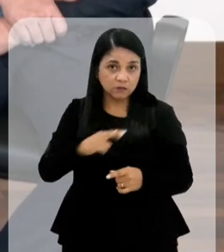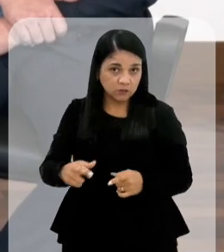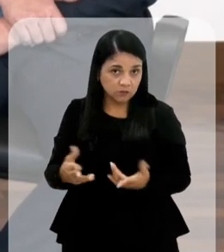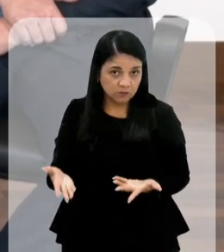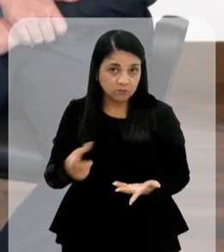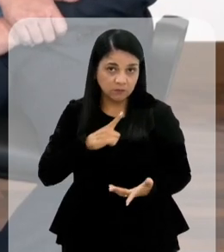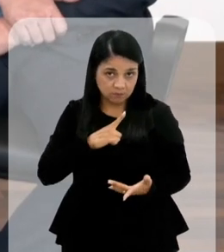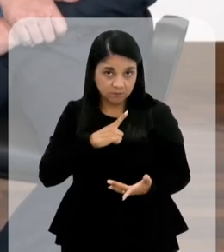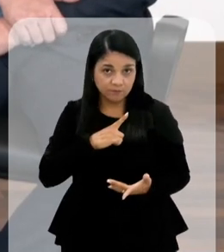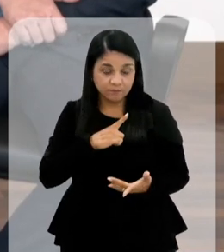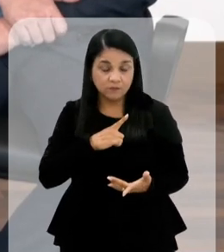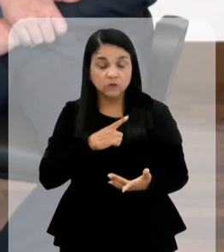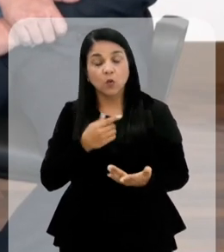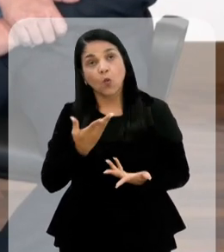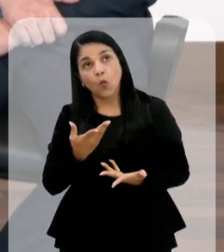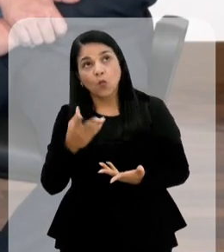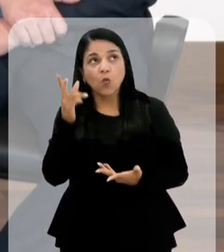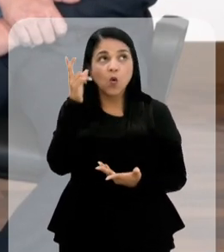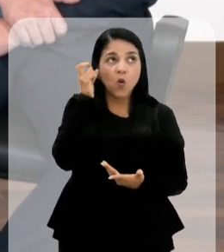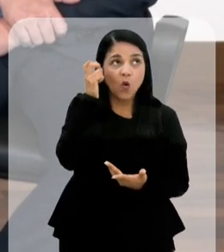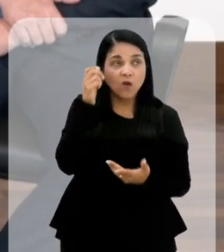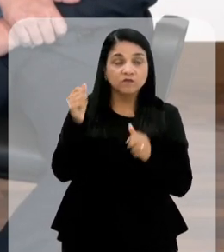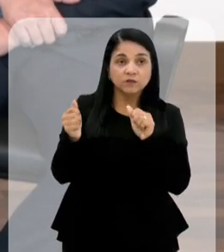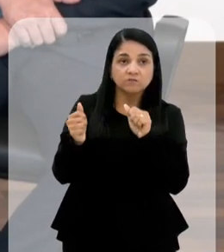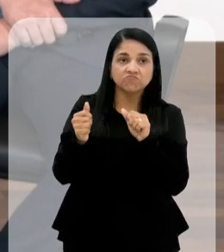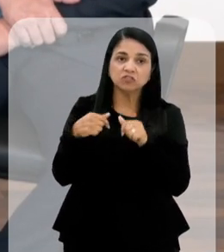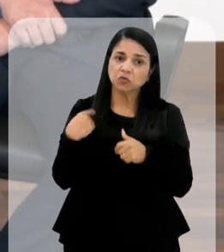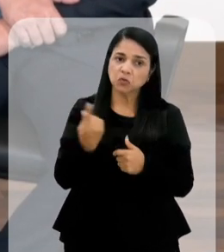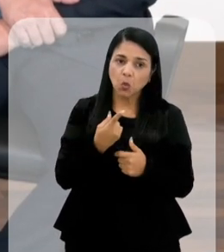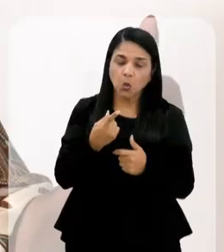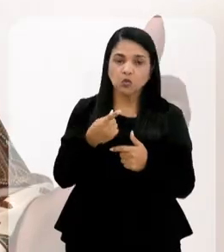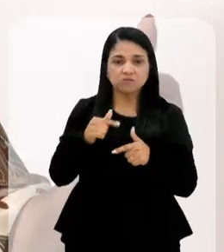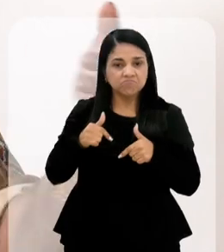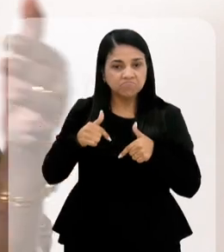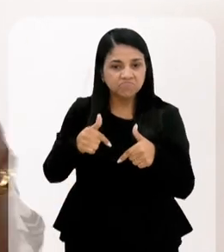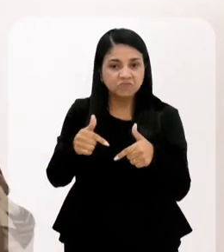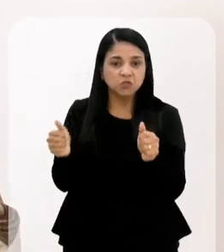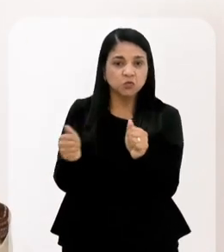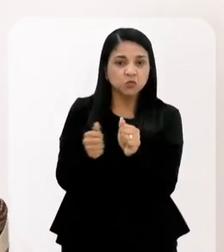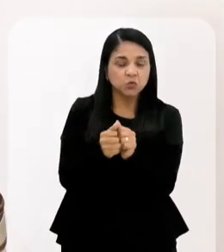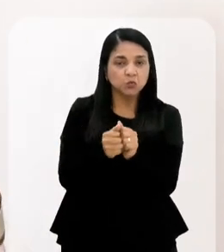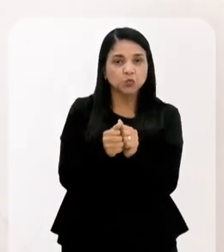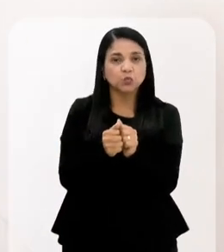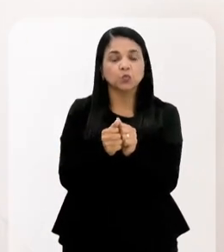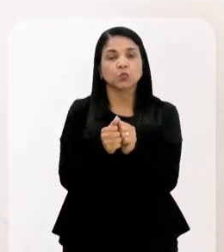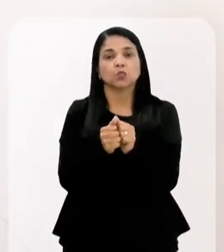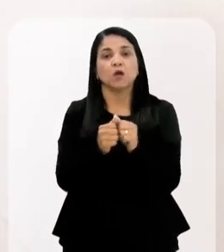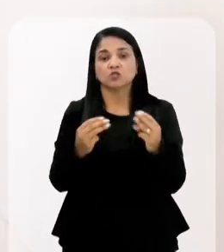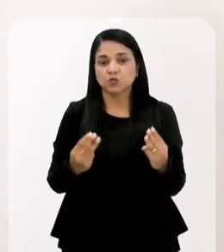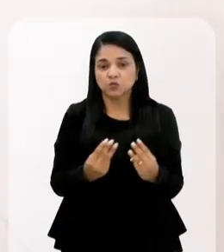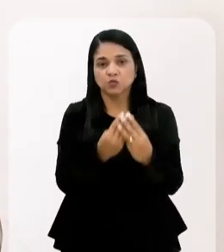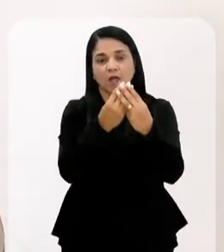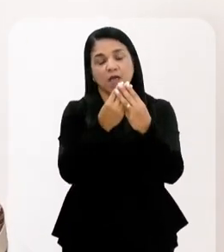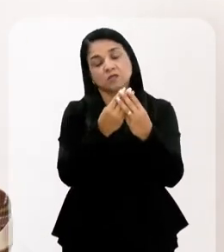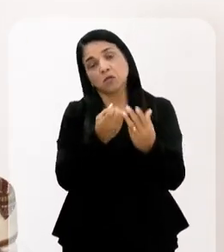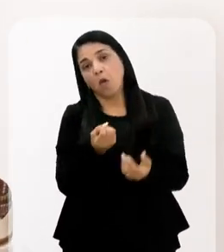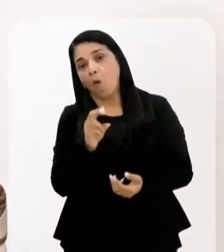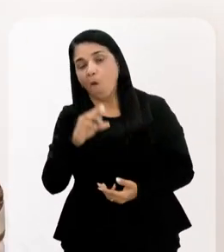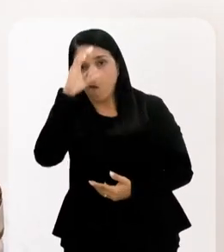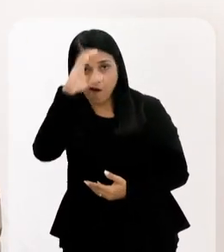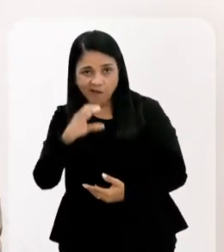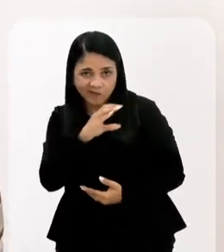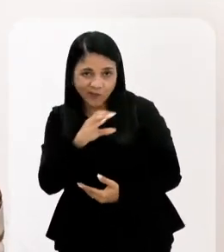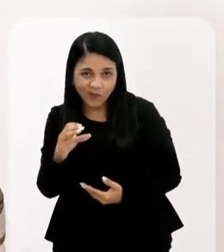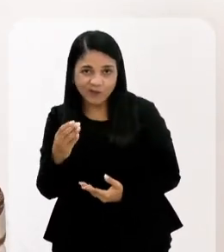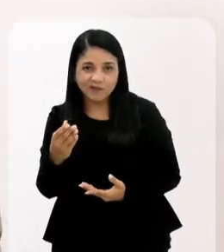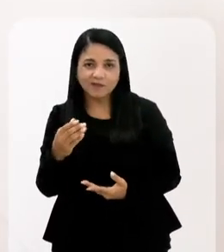que nós fizemos alguma coisa junto com a religião judaica, o catolicismo. Aí a gente